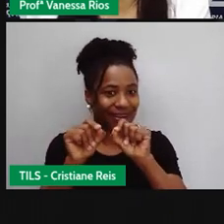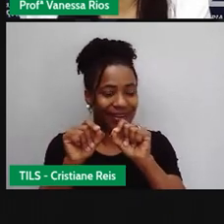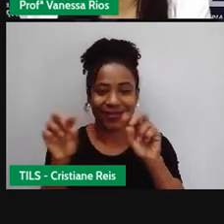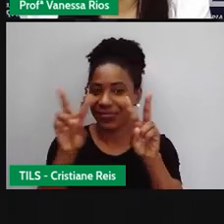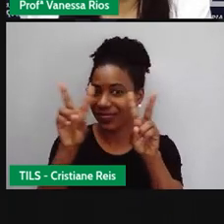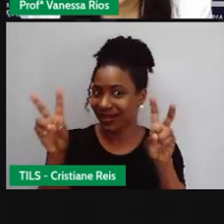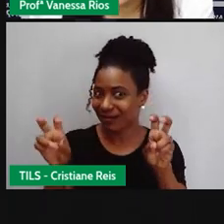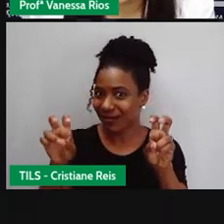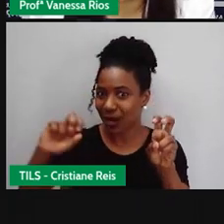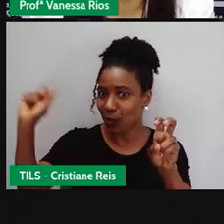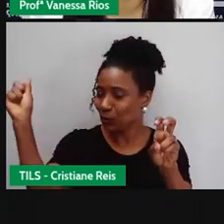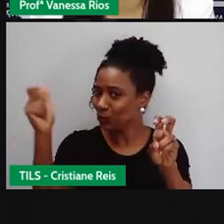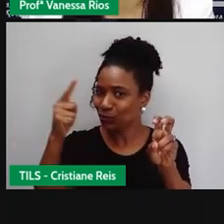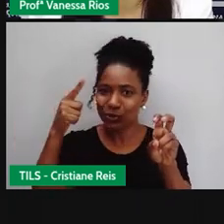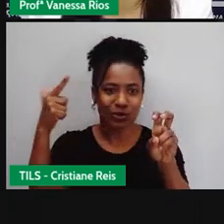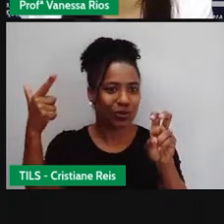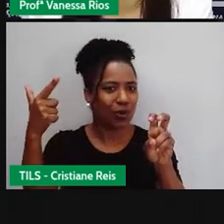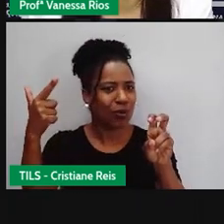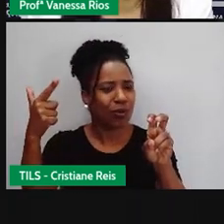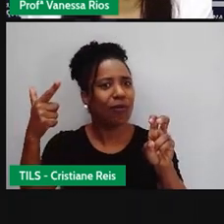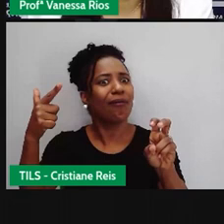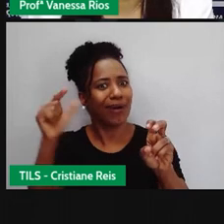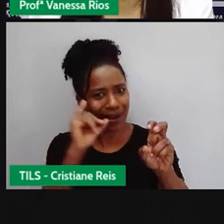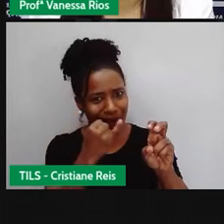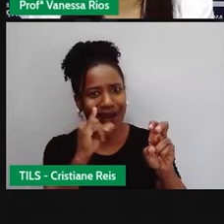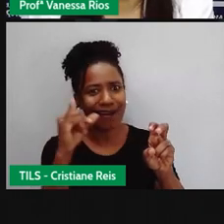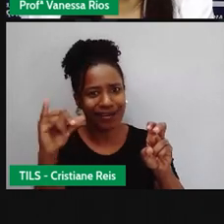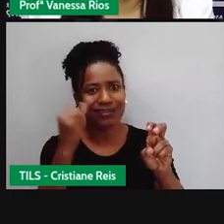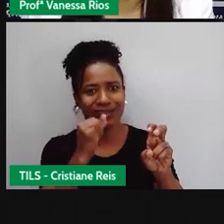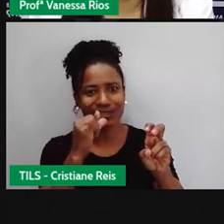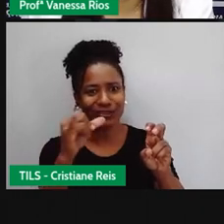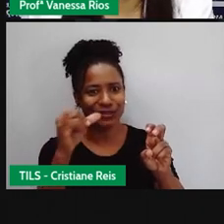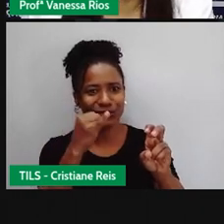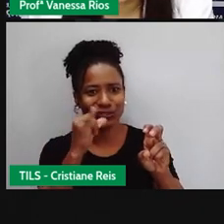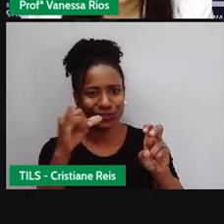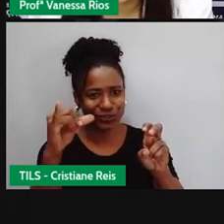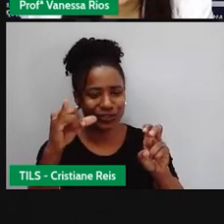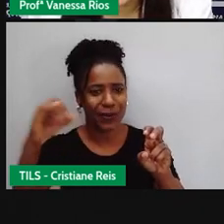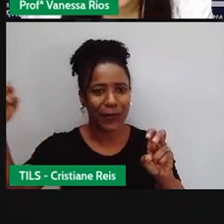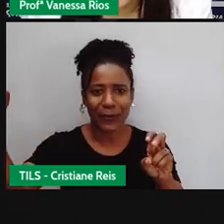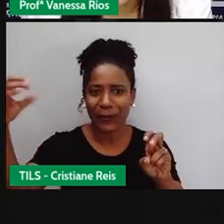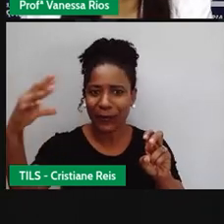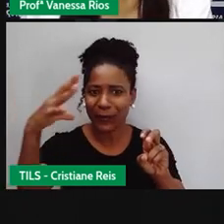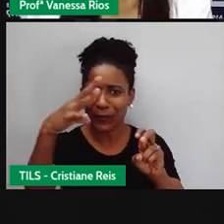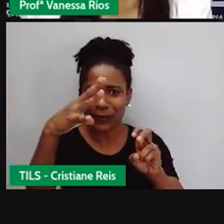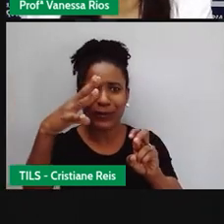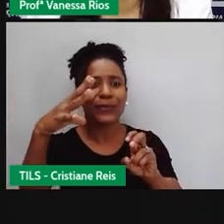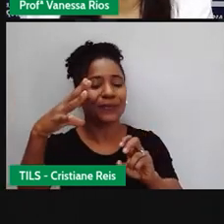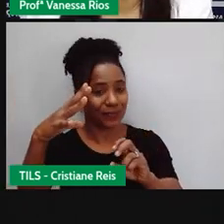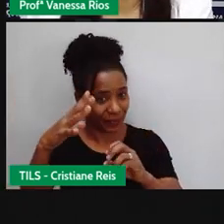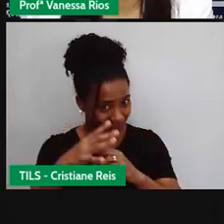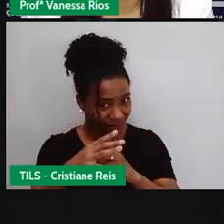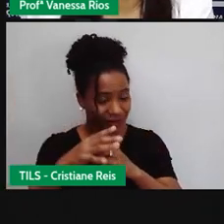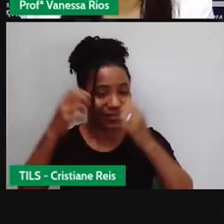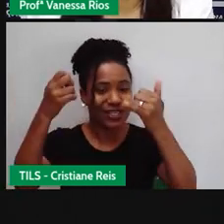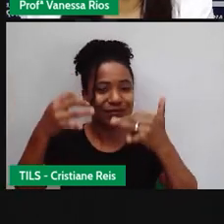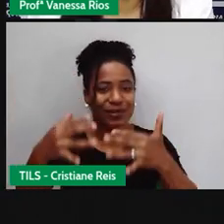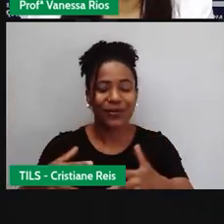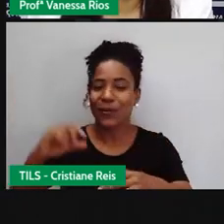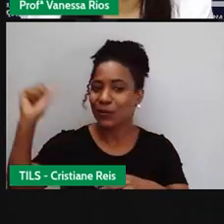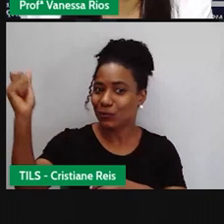energia. A gente já viu aí a importância do sol, não é? Para a